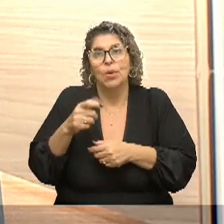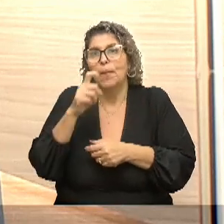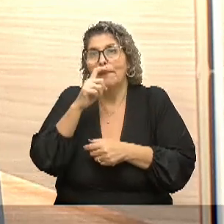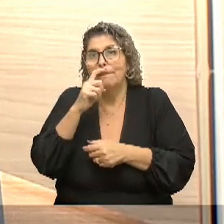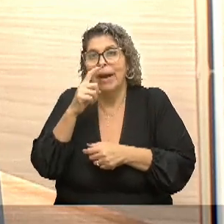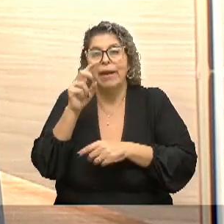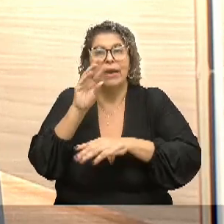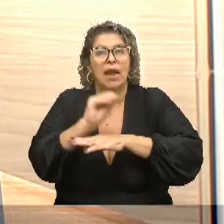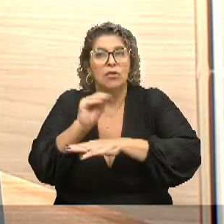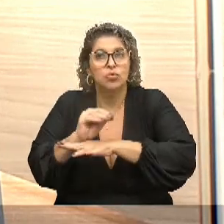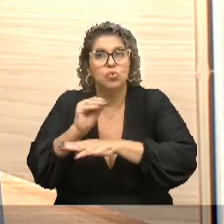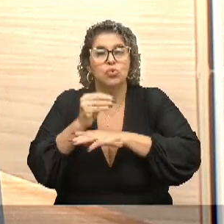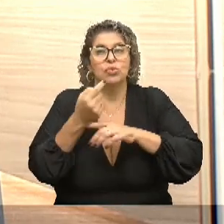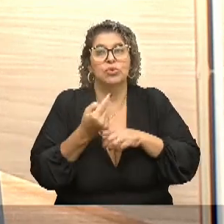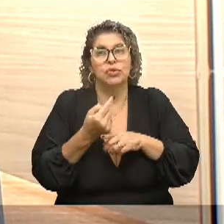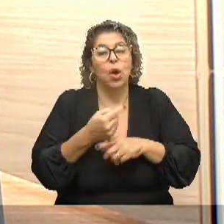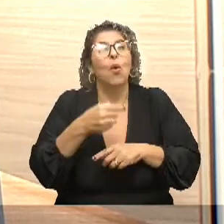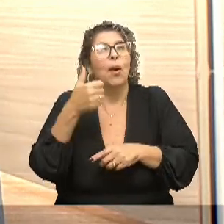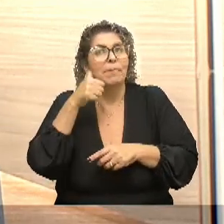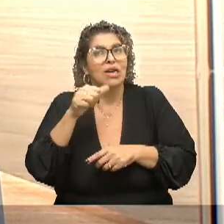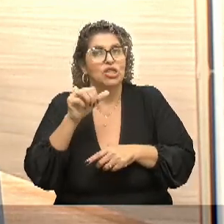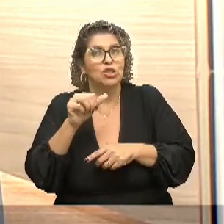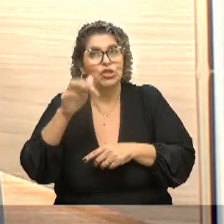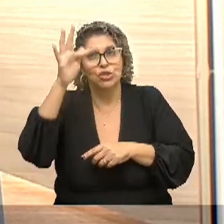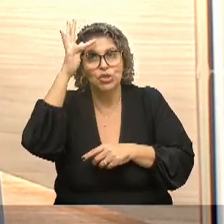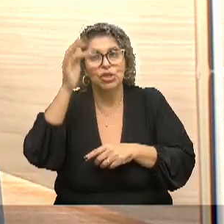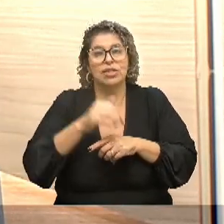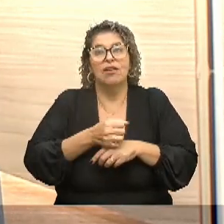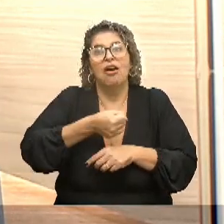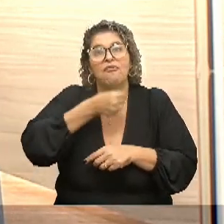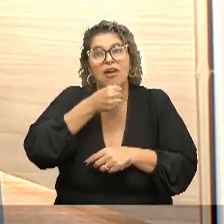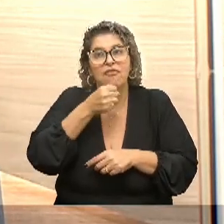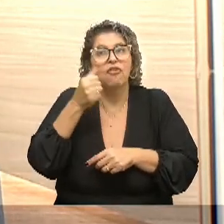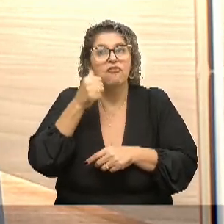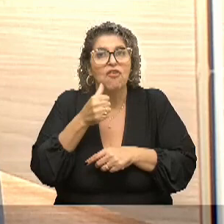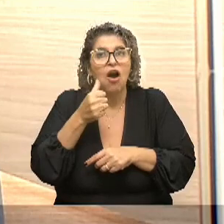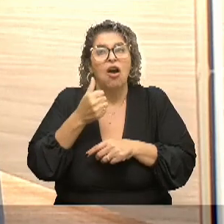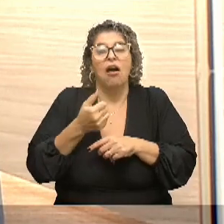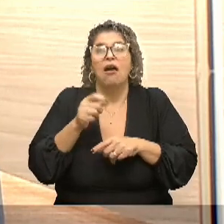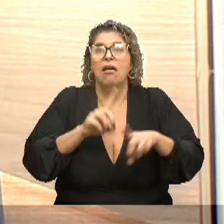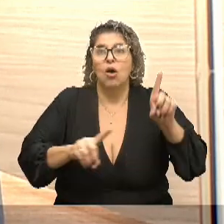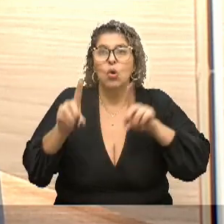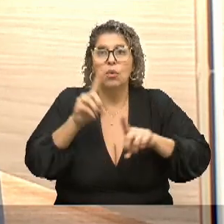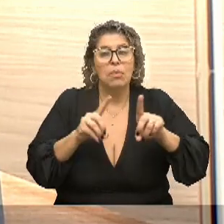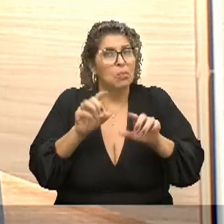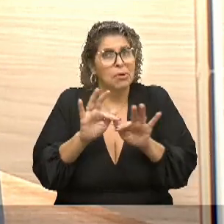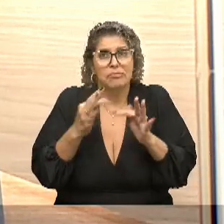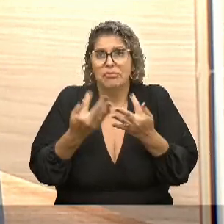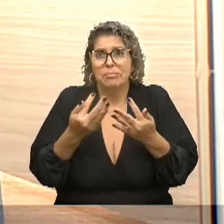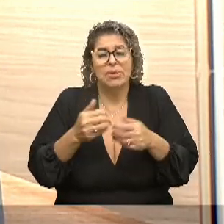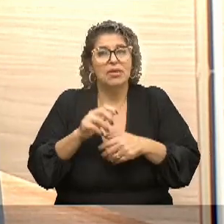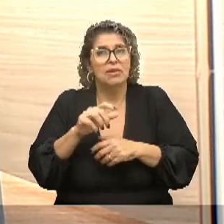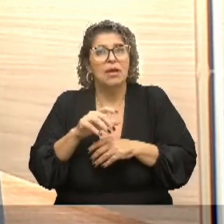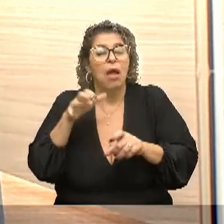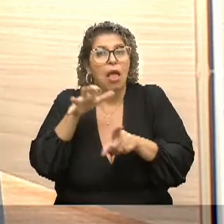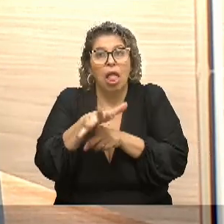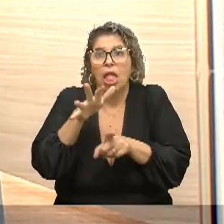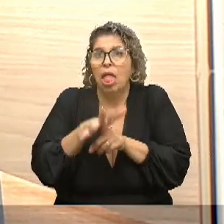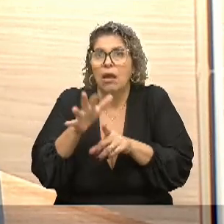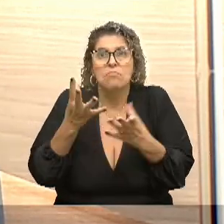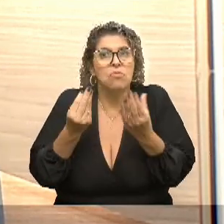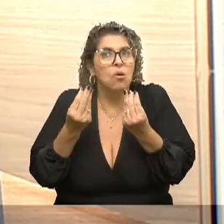têm um pai que ajude. Ou é uma tia, ou é um avô, ou é alguém, né? Porque para algumas famílias isso demanda muito.